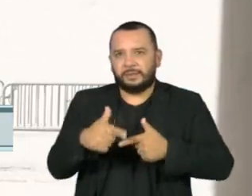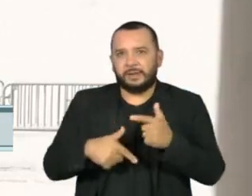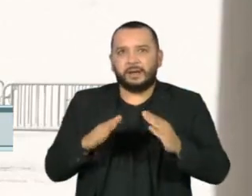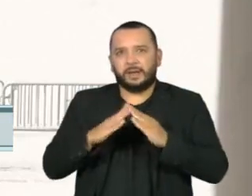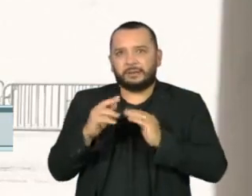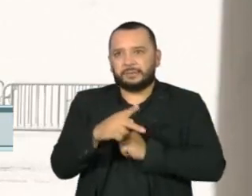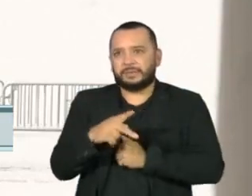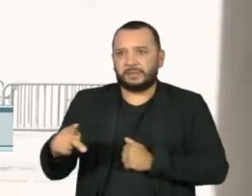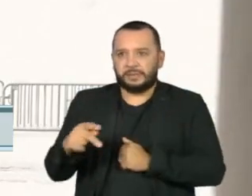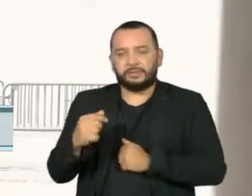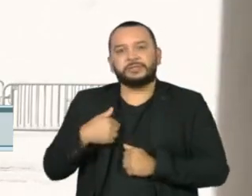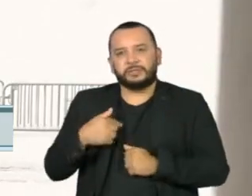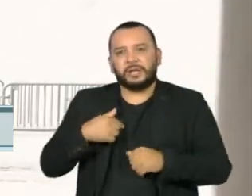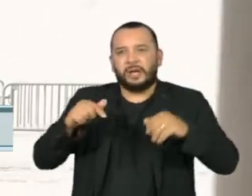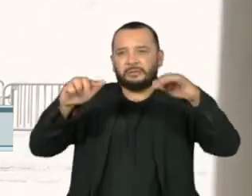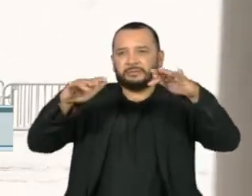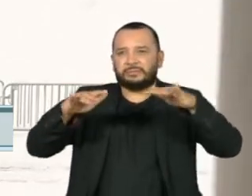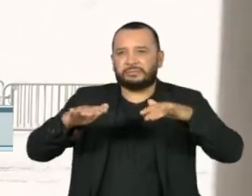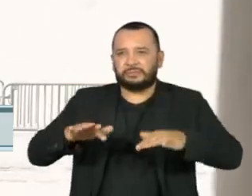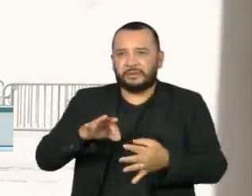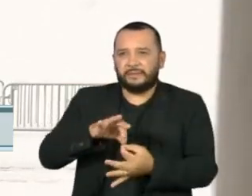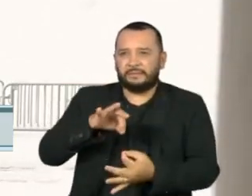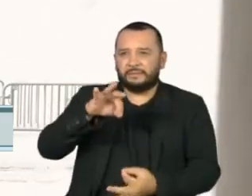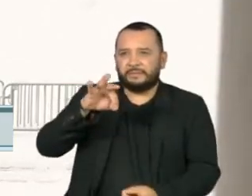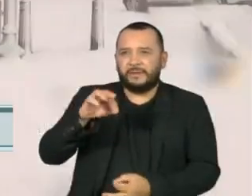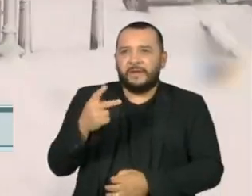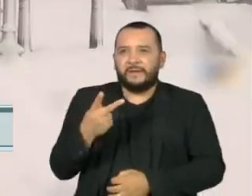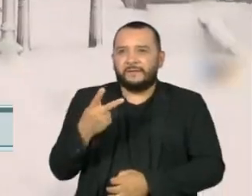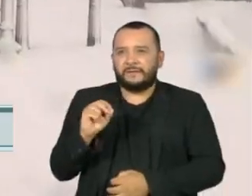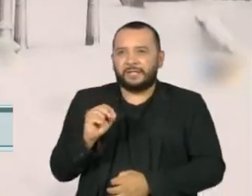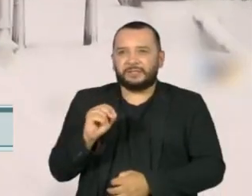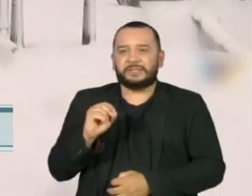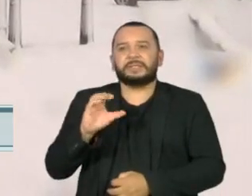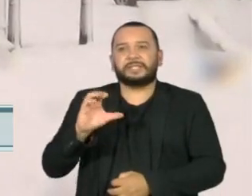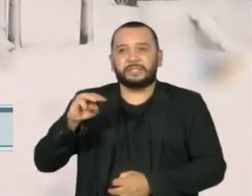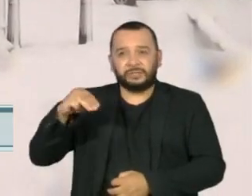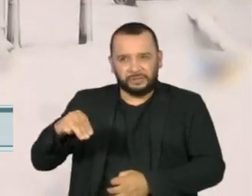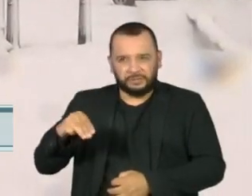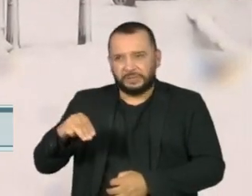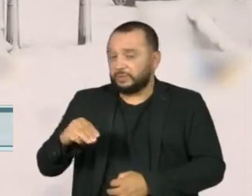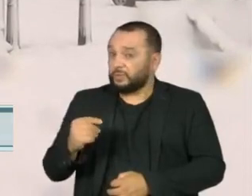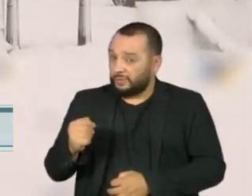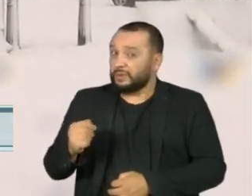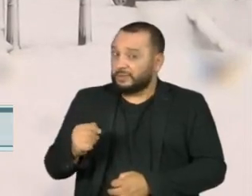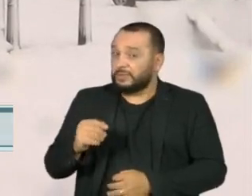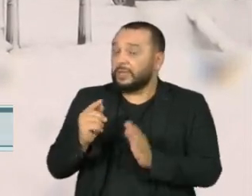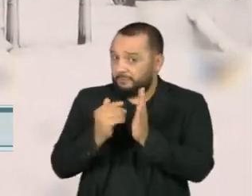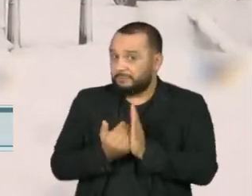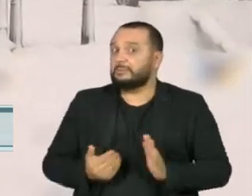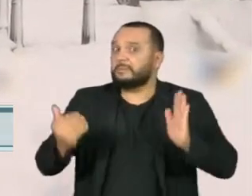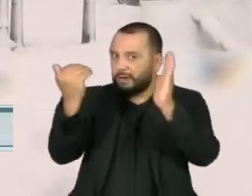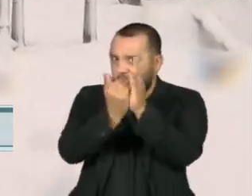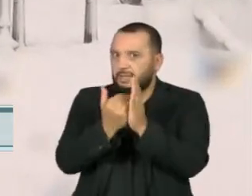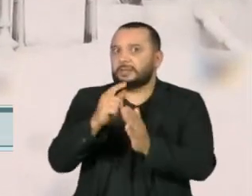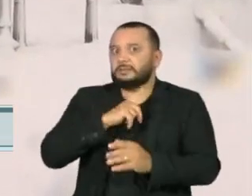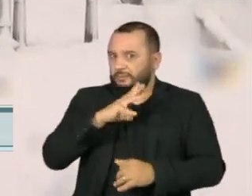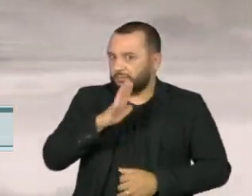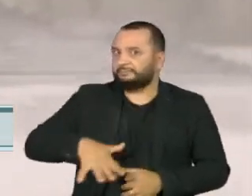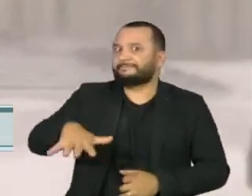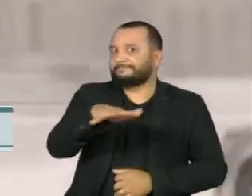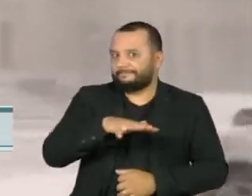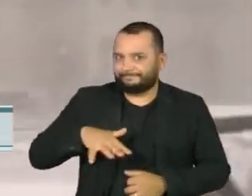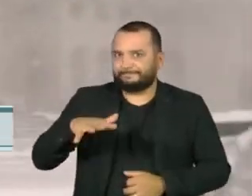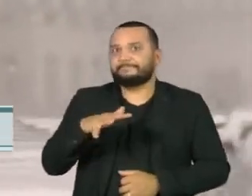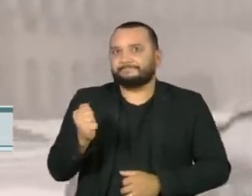O acúmulo de neve passou de 20 centímetros, o que não é considerado normal para as áreas mais urbanas da região.